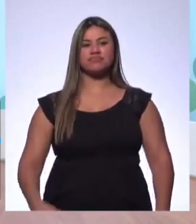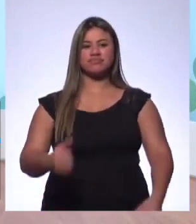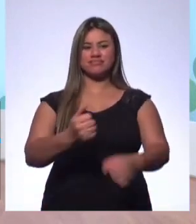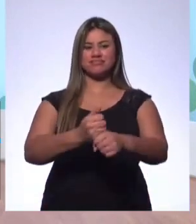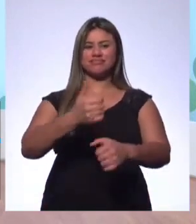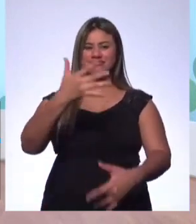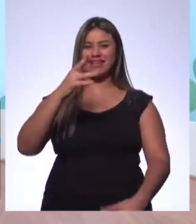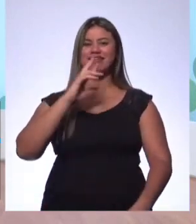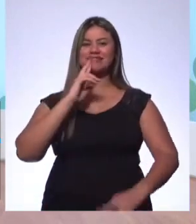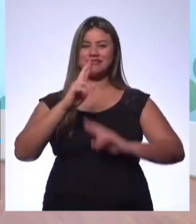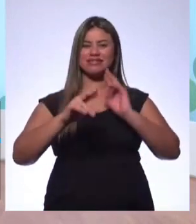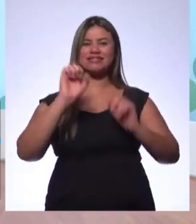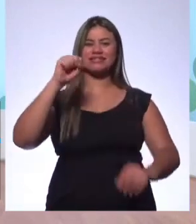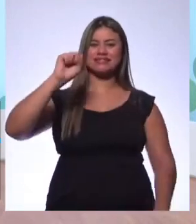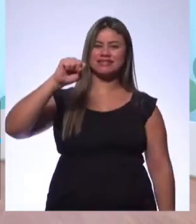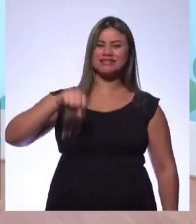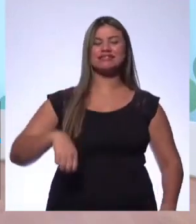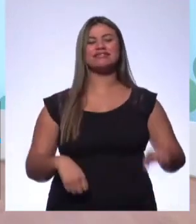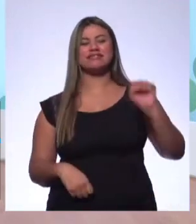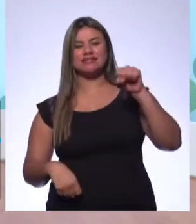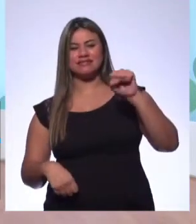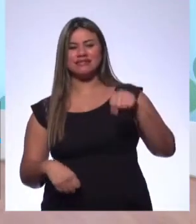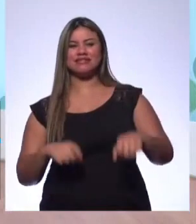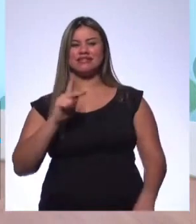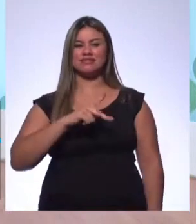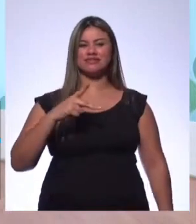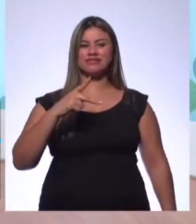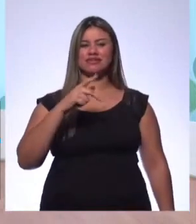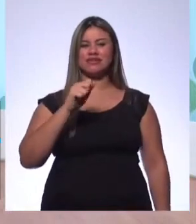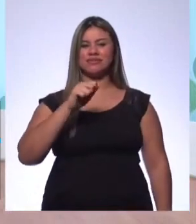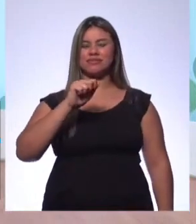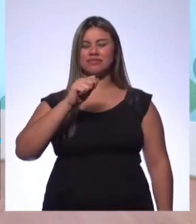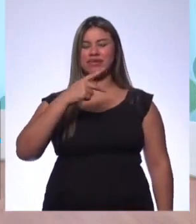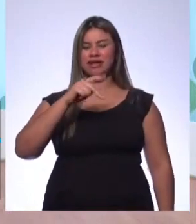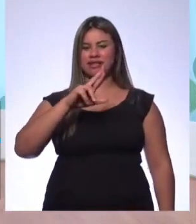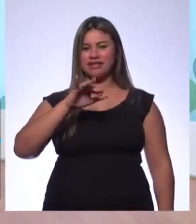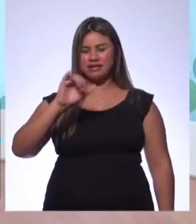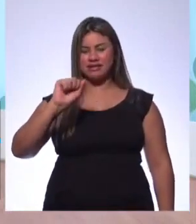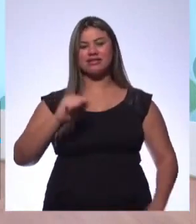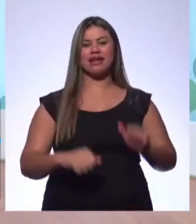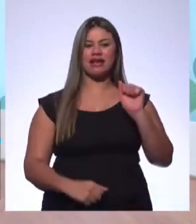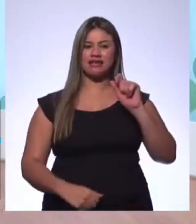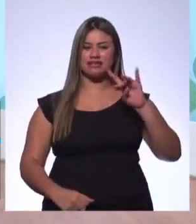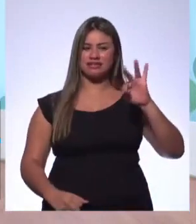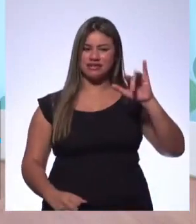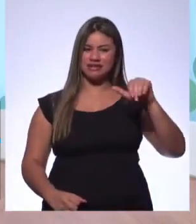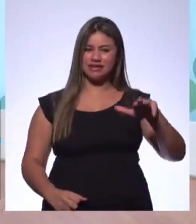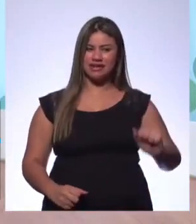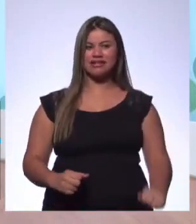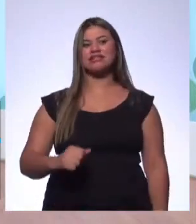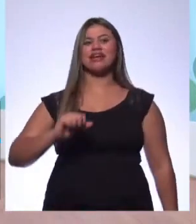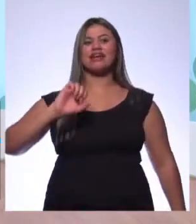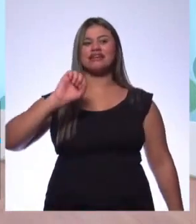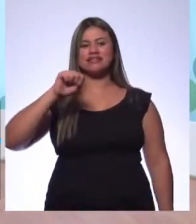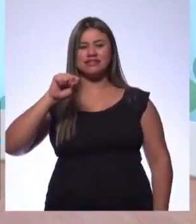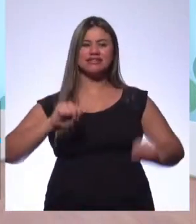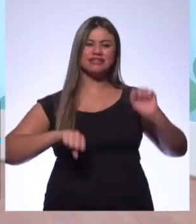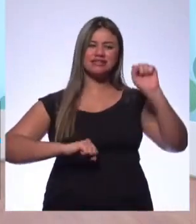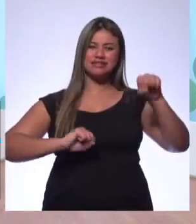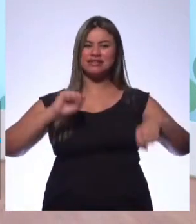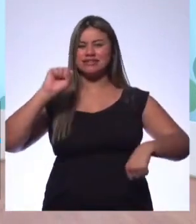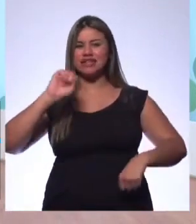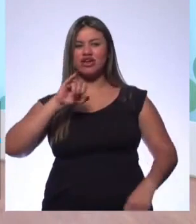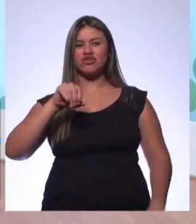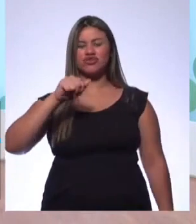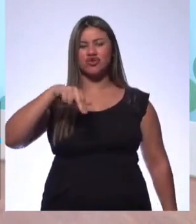Sim, olha, sim, sim. Opa, Adriana, professora Patrícia, a Rafaela, não entendi. Sim, sim. Opa, diz o